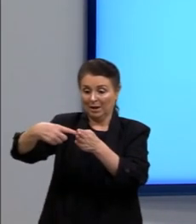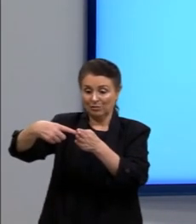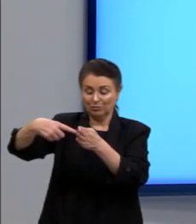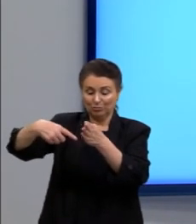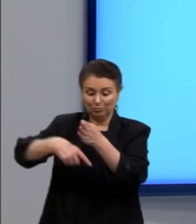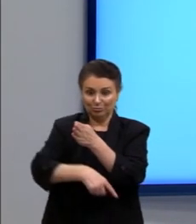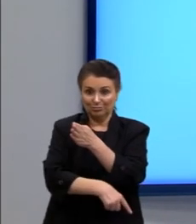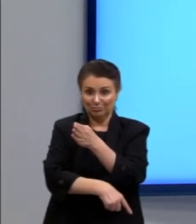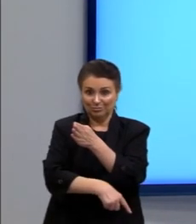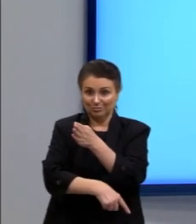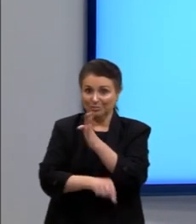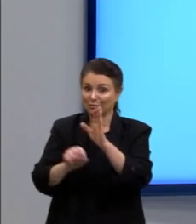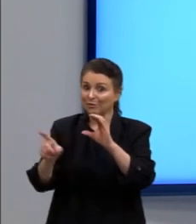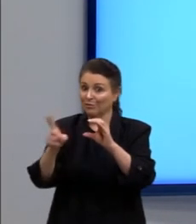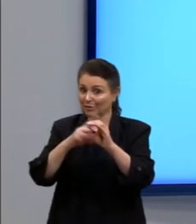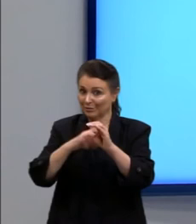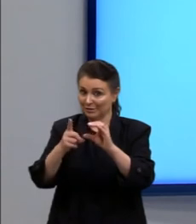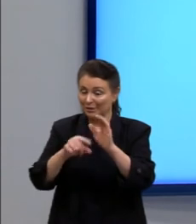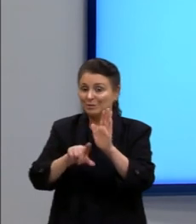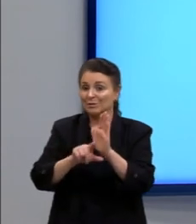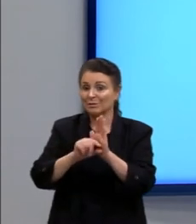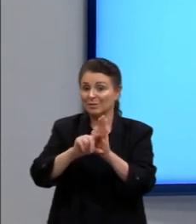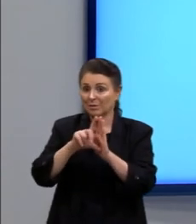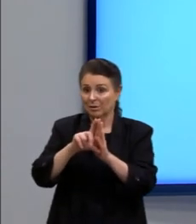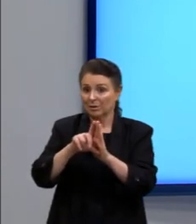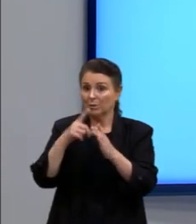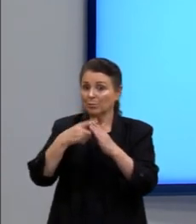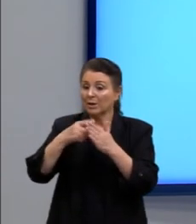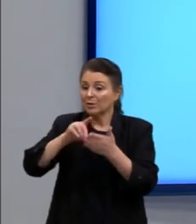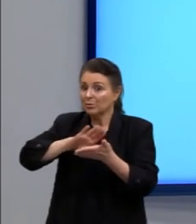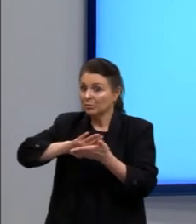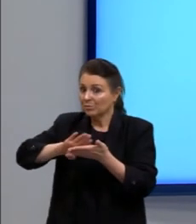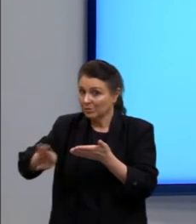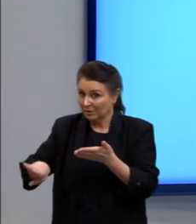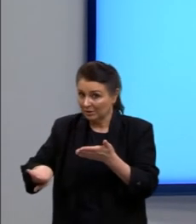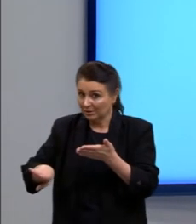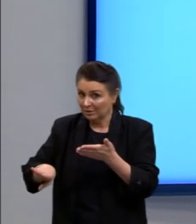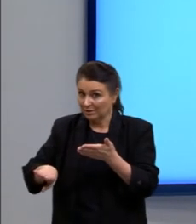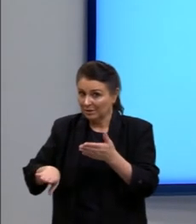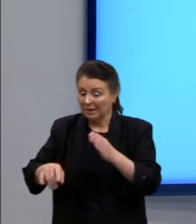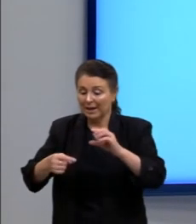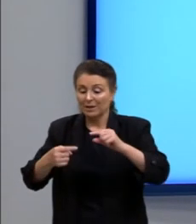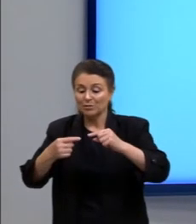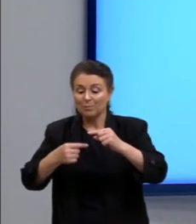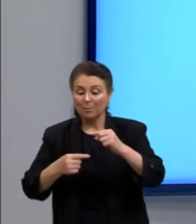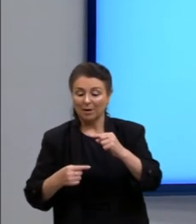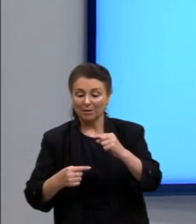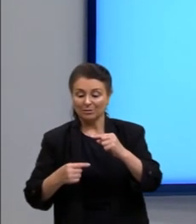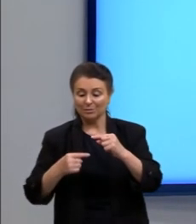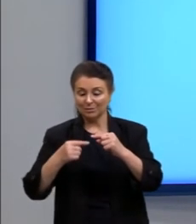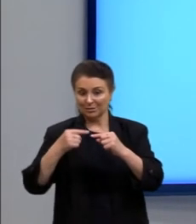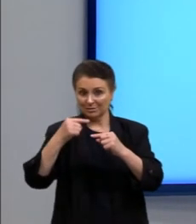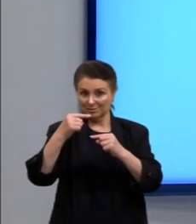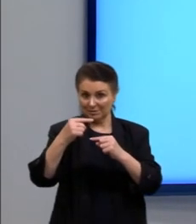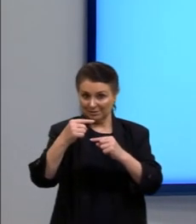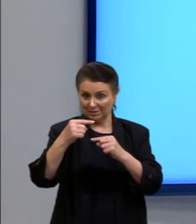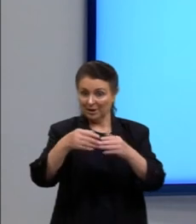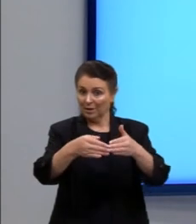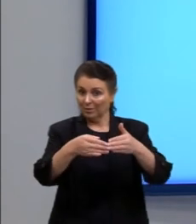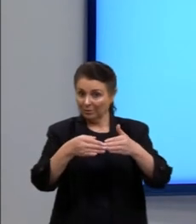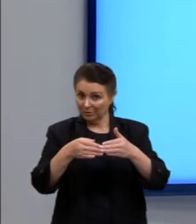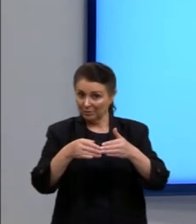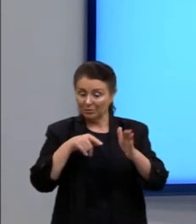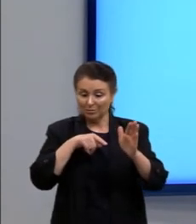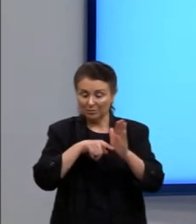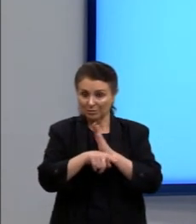cancelar essas duas aqui? Porque, vejam, ele está pedindo de baixo para cima, tá? Então,